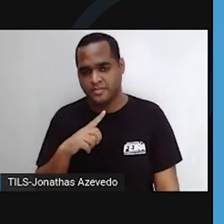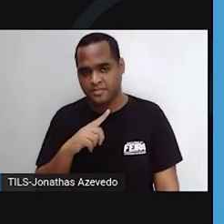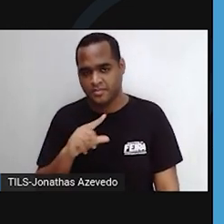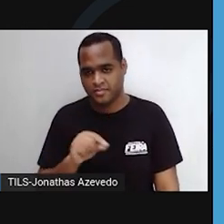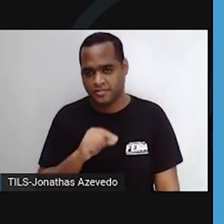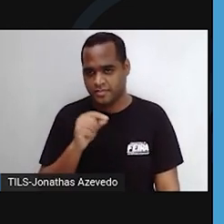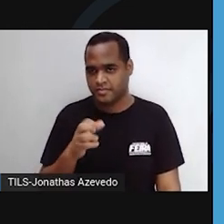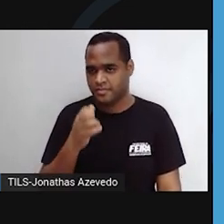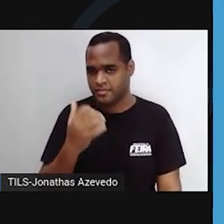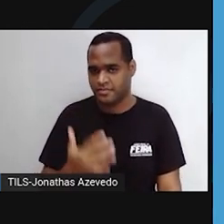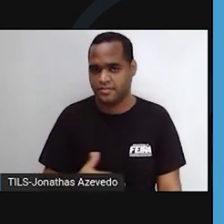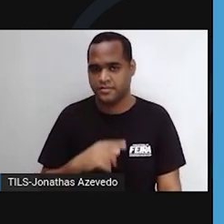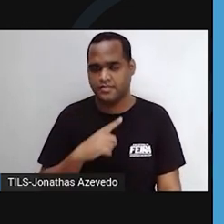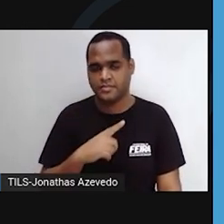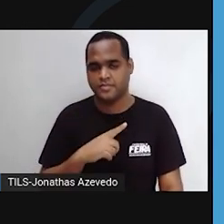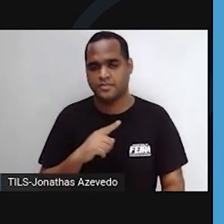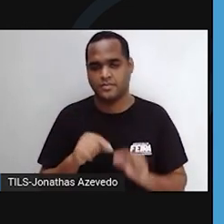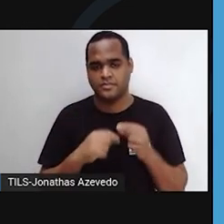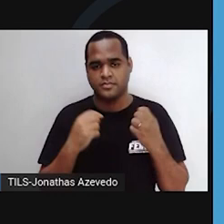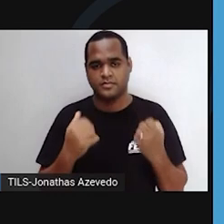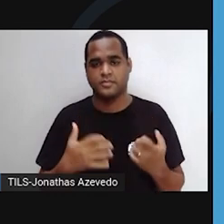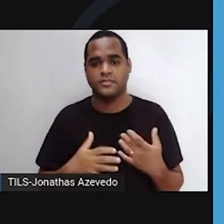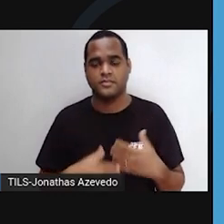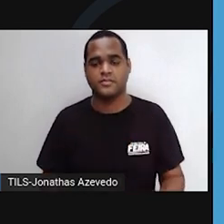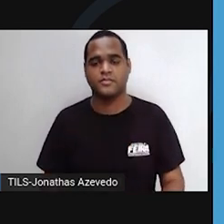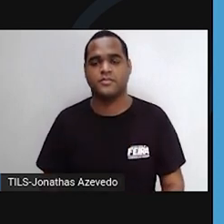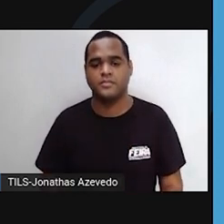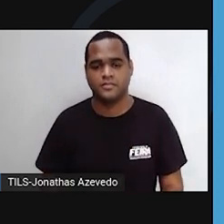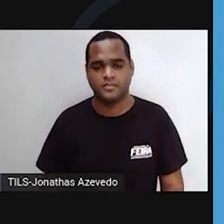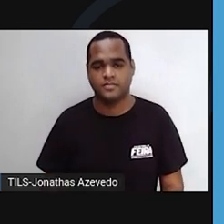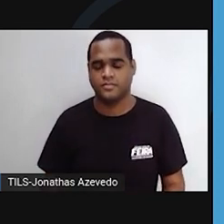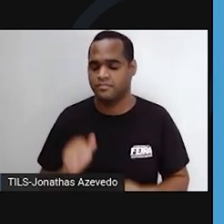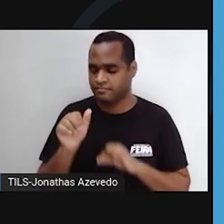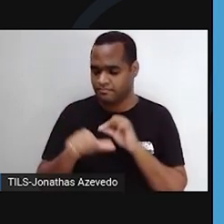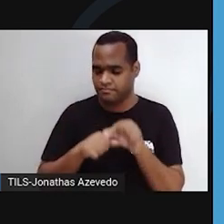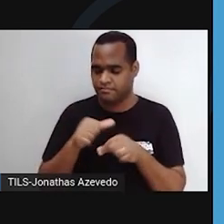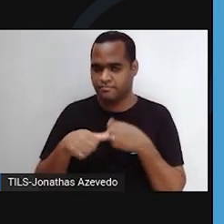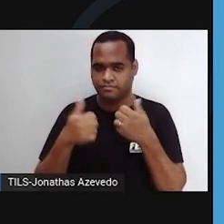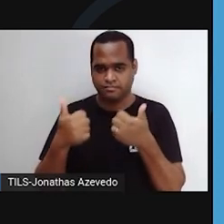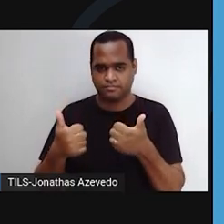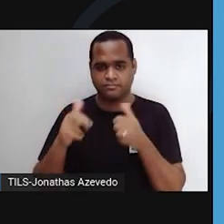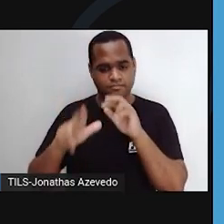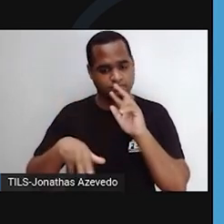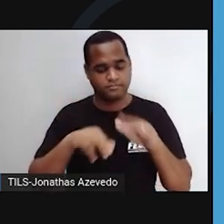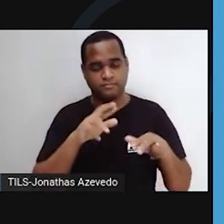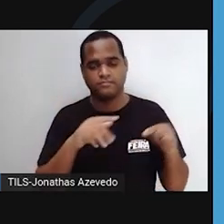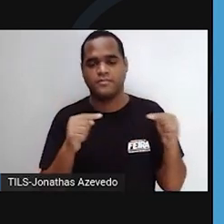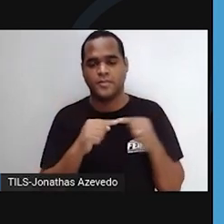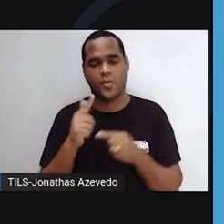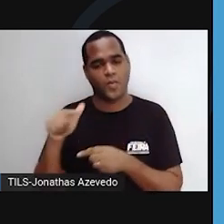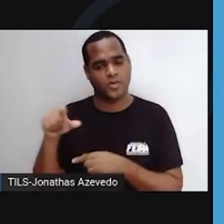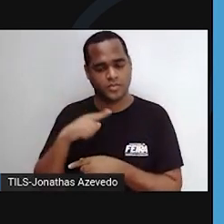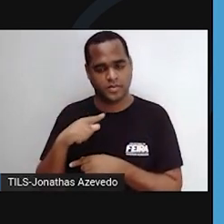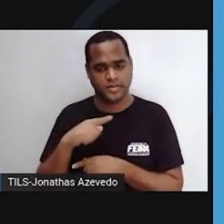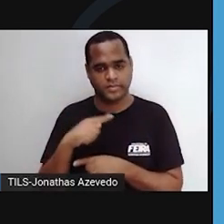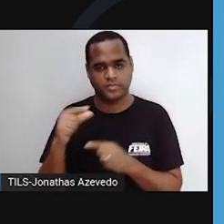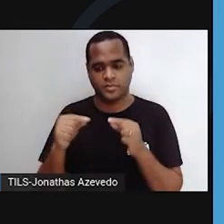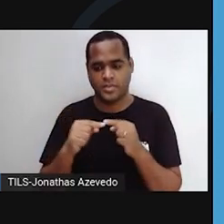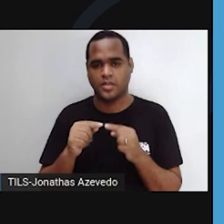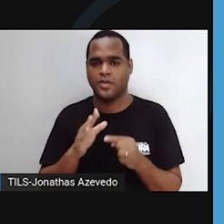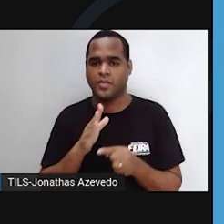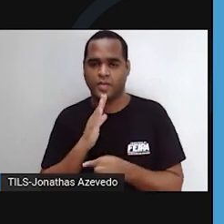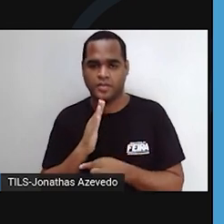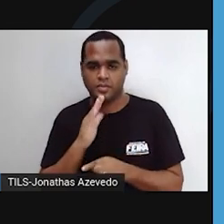proteínas do retículo endoplasmático rugoso, que serão modificadas e dobradas. A outra face, conhecida como trans,